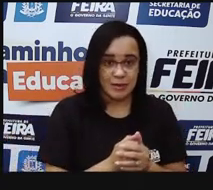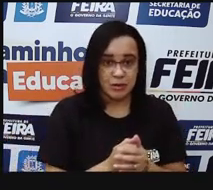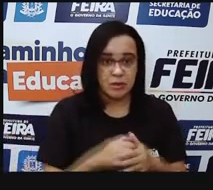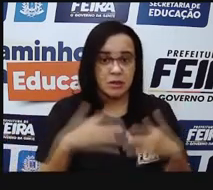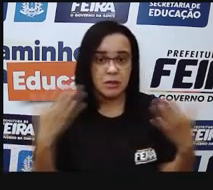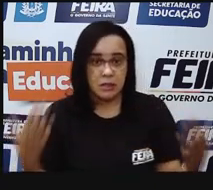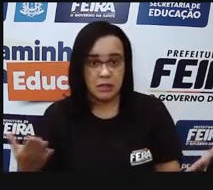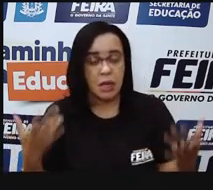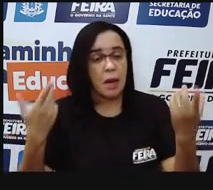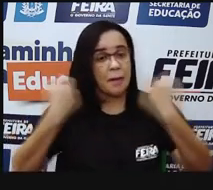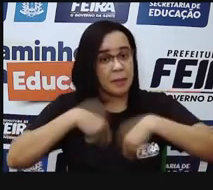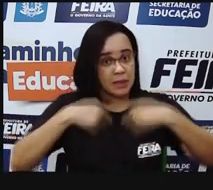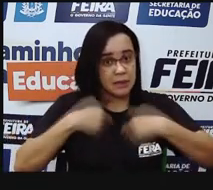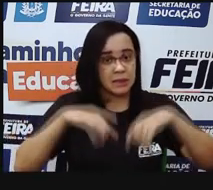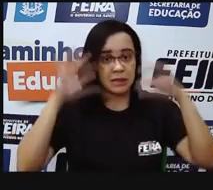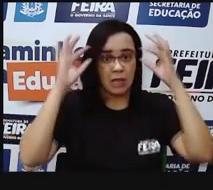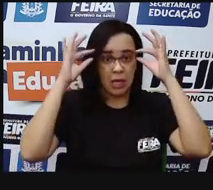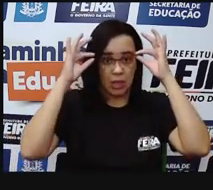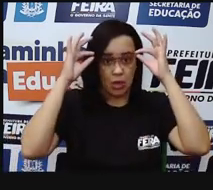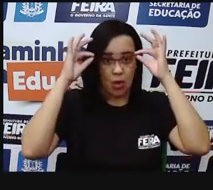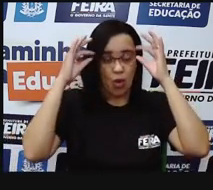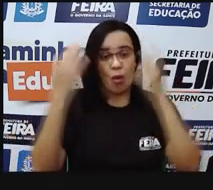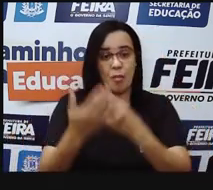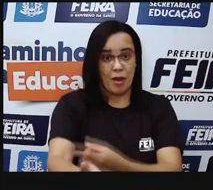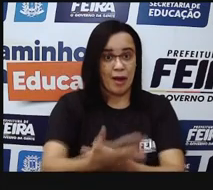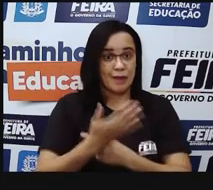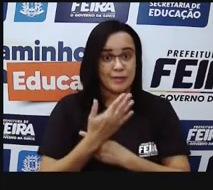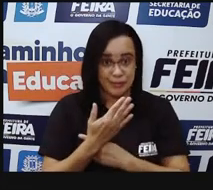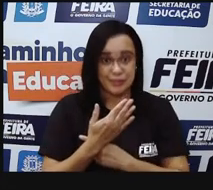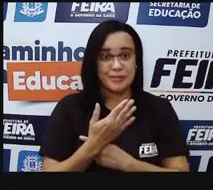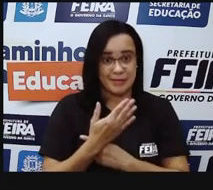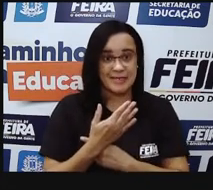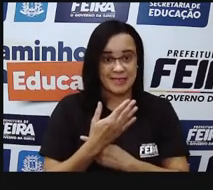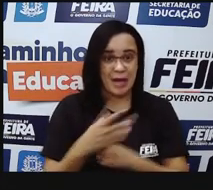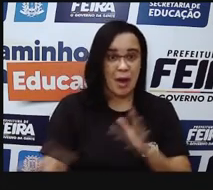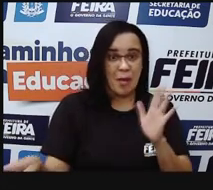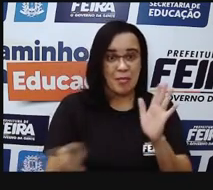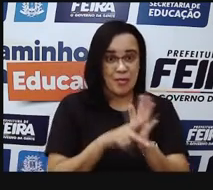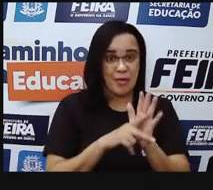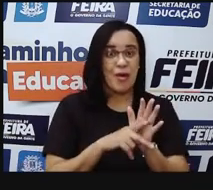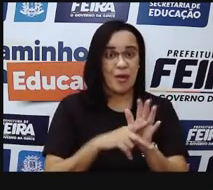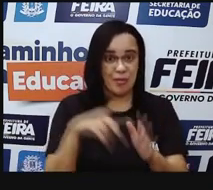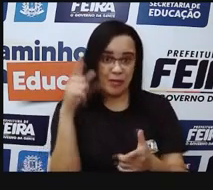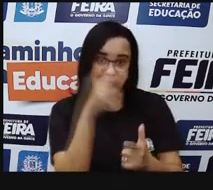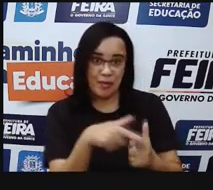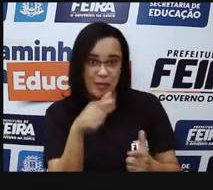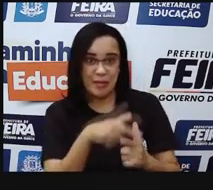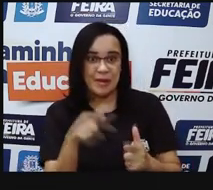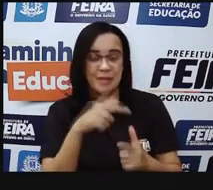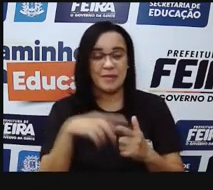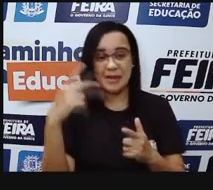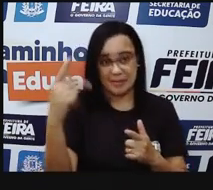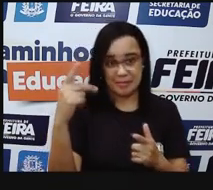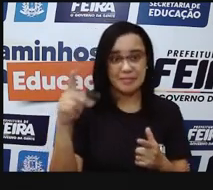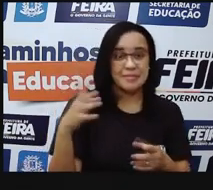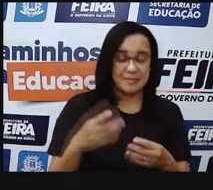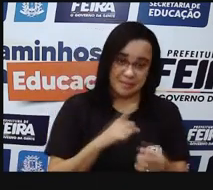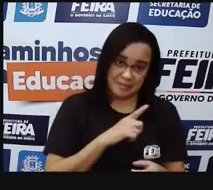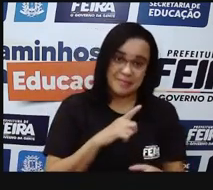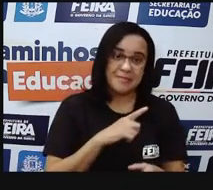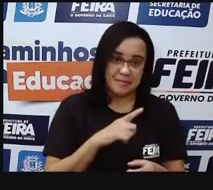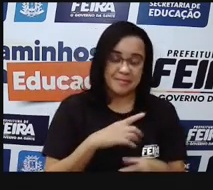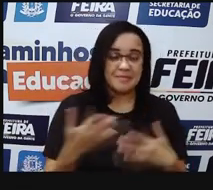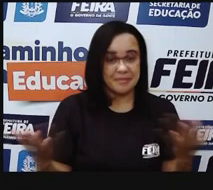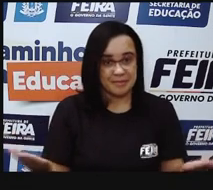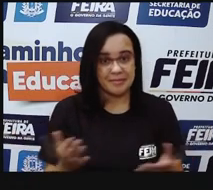lente de correção também, de um óculos específico. Para quê? Para ajustar esse foco, vamos dizer assim, né,